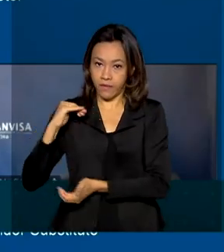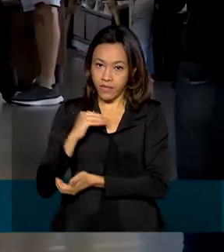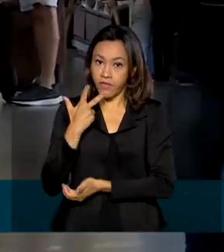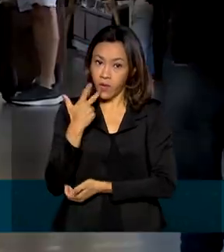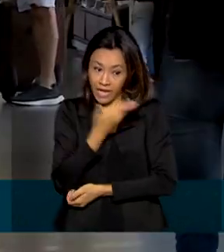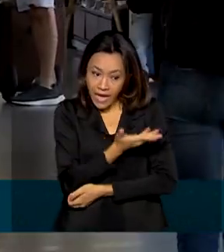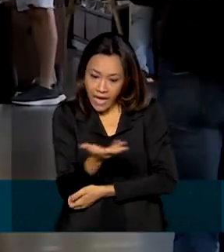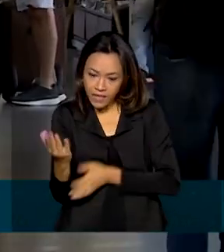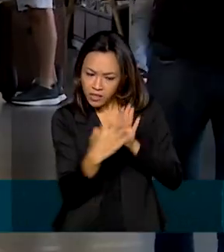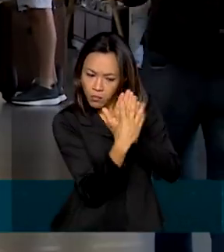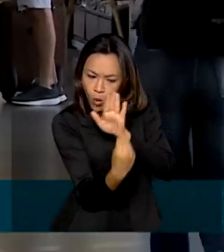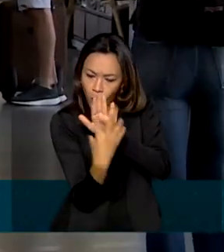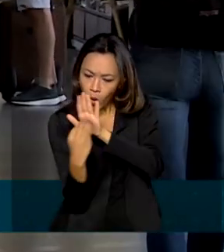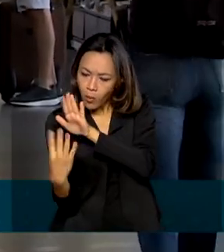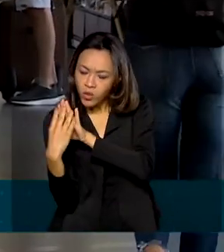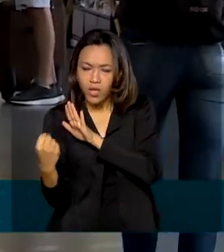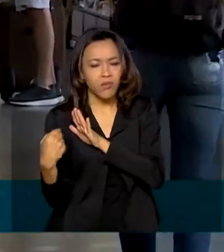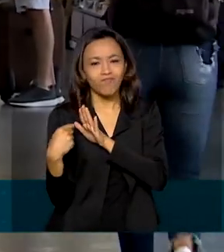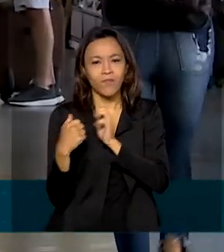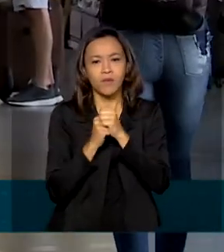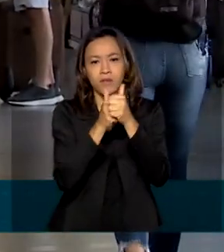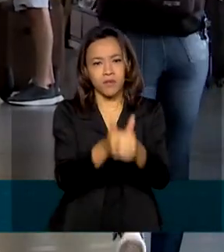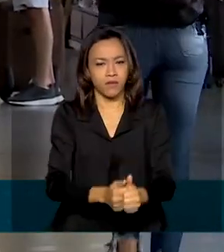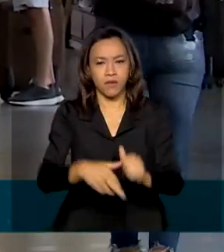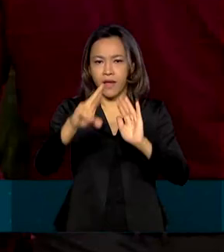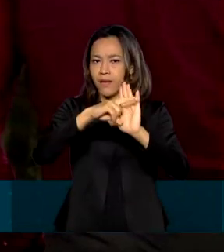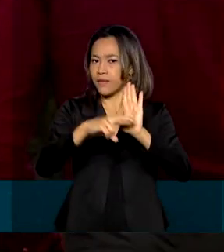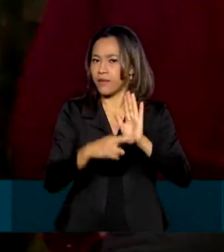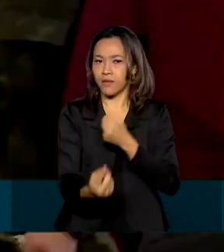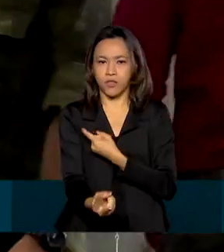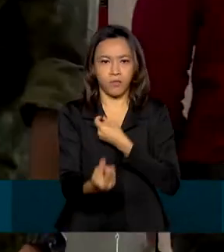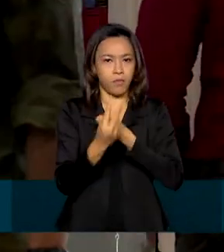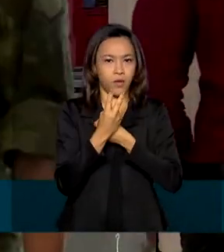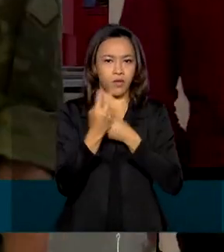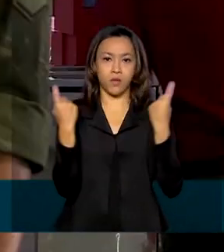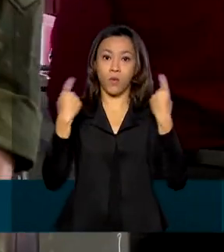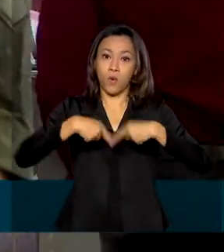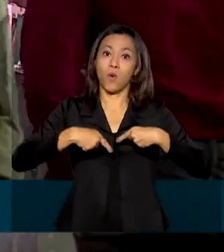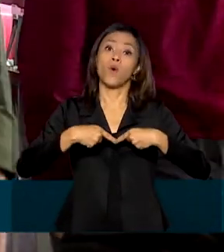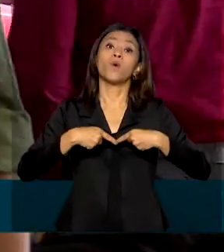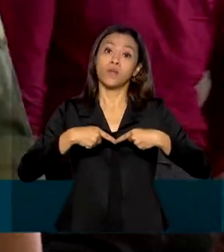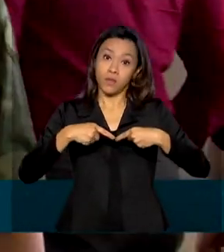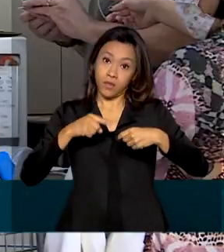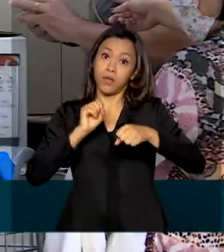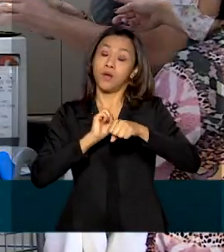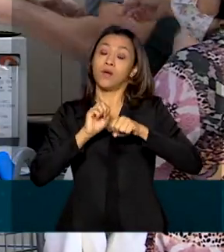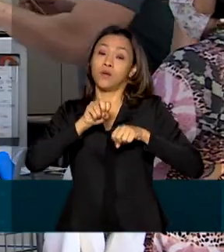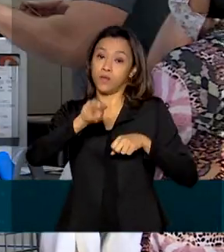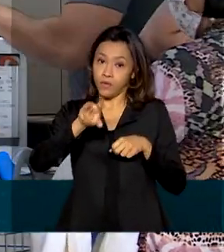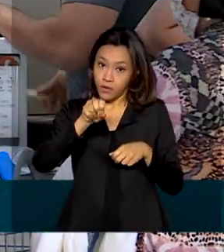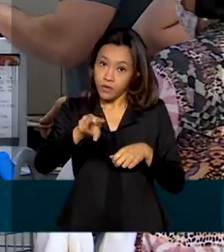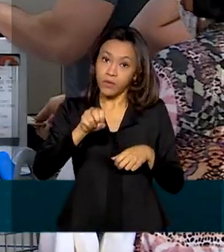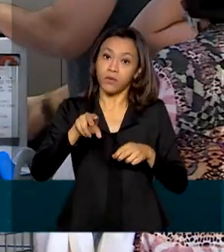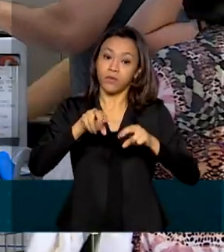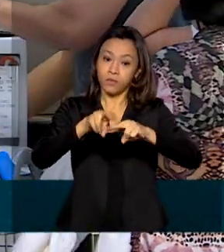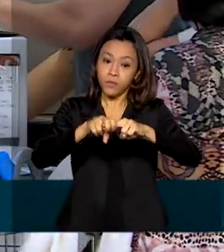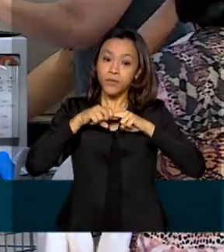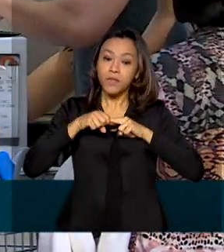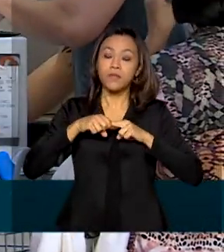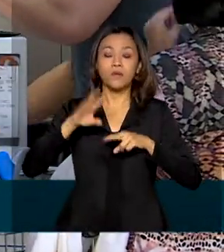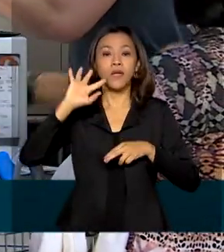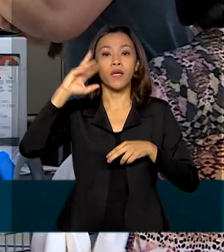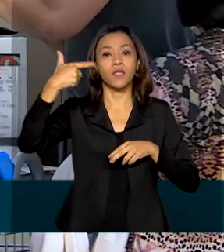modelos não atendem aos requisitos mínimos de proteção contra o coronavírus. Por isso, decidiu alterar uma